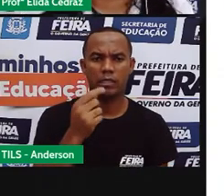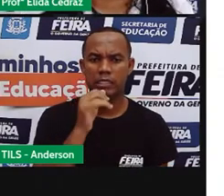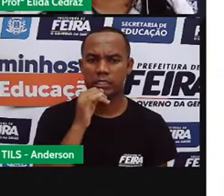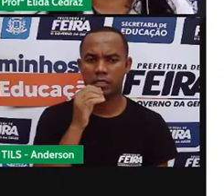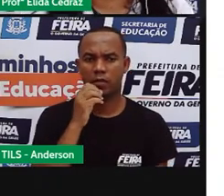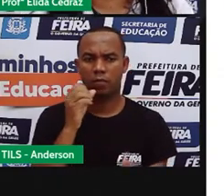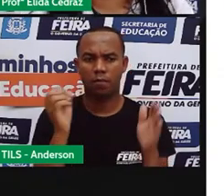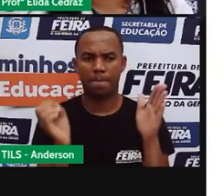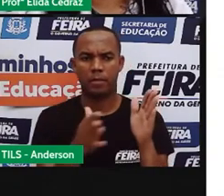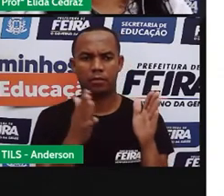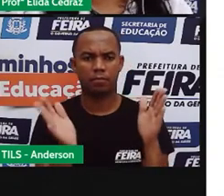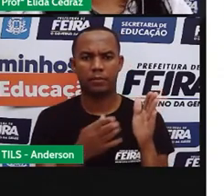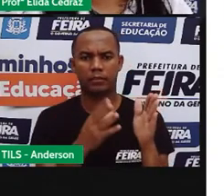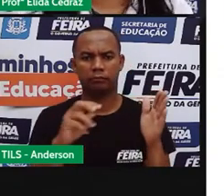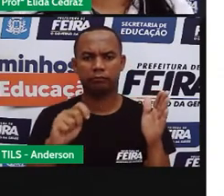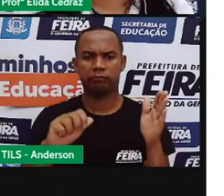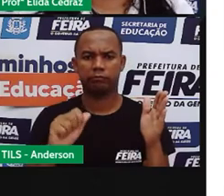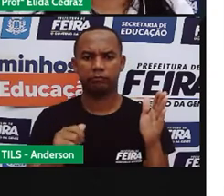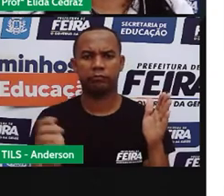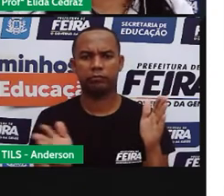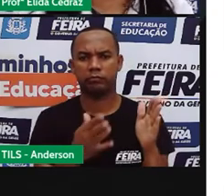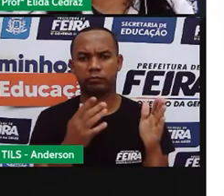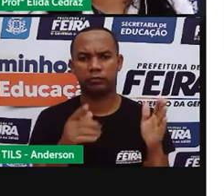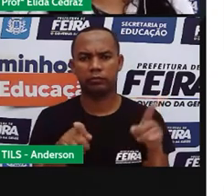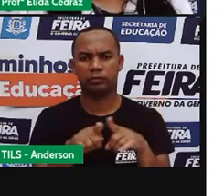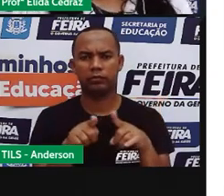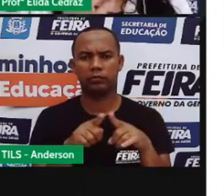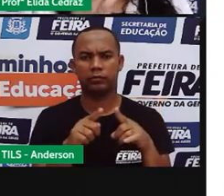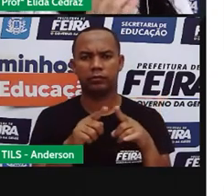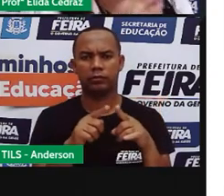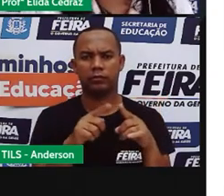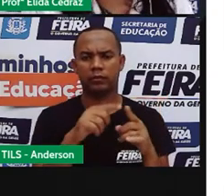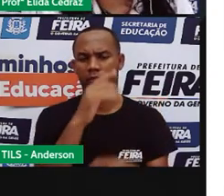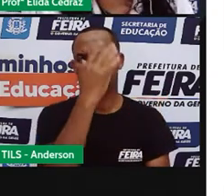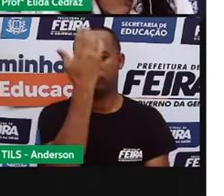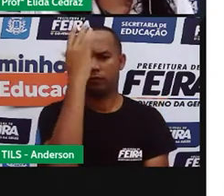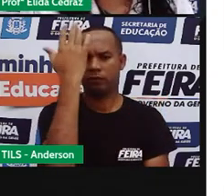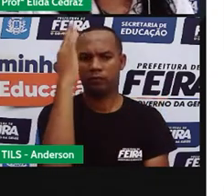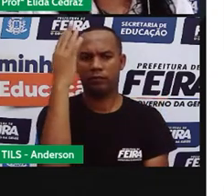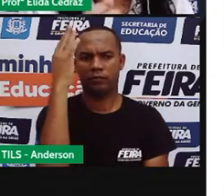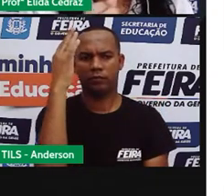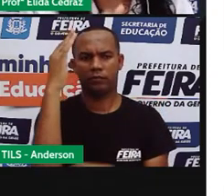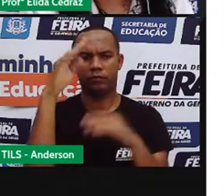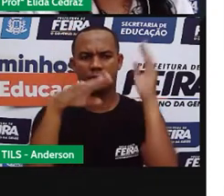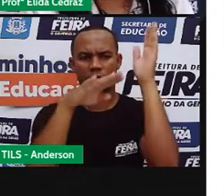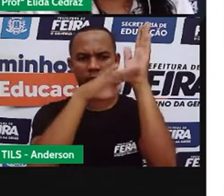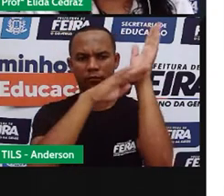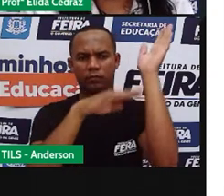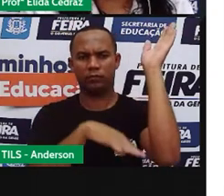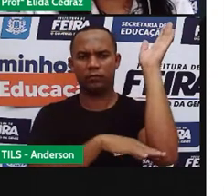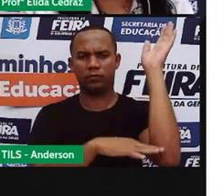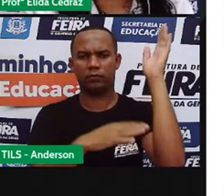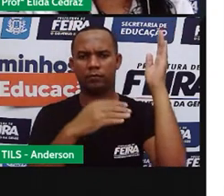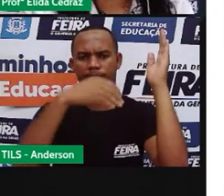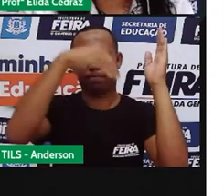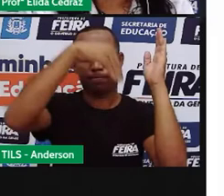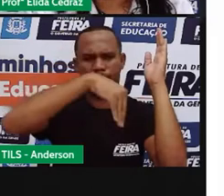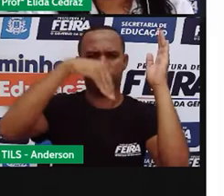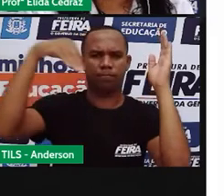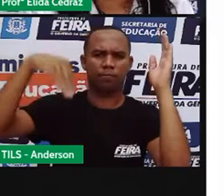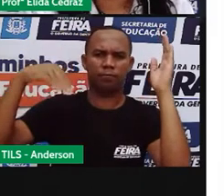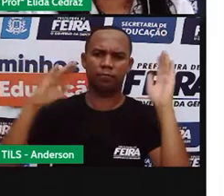de adubo. E as palafitas, palha, barro e madeira